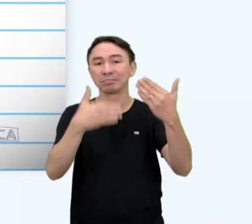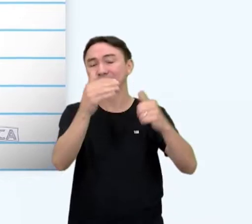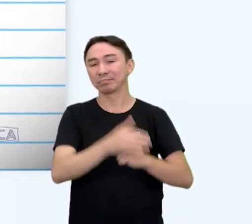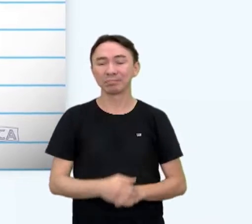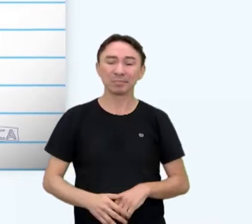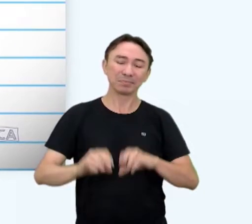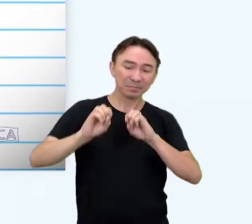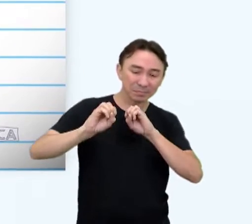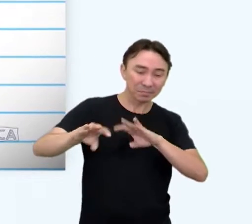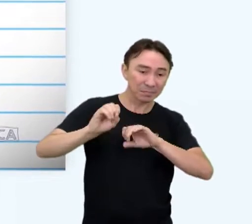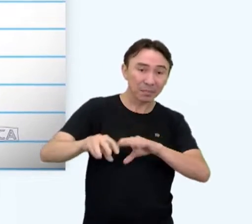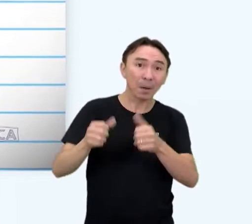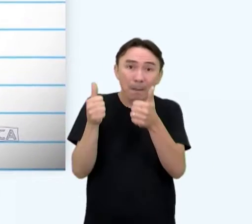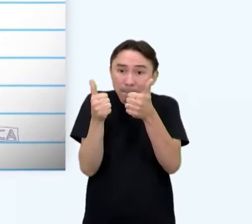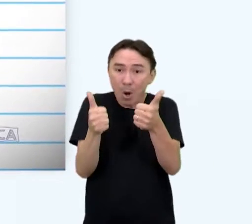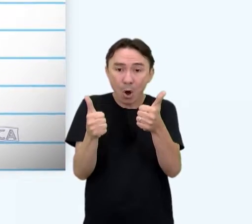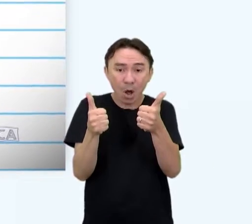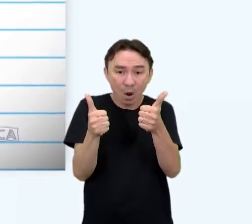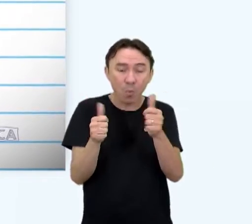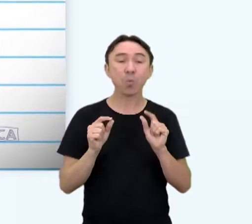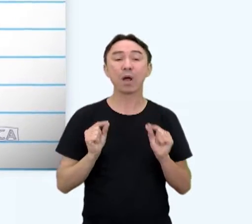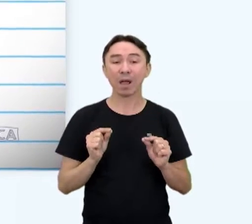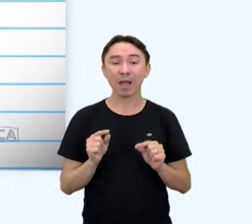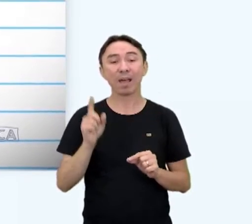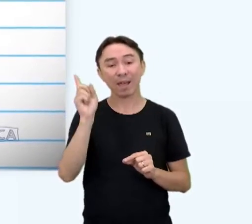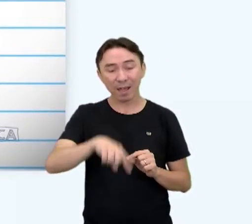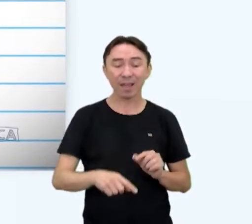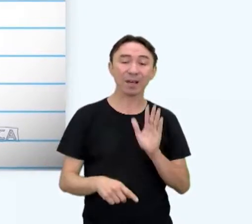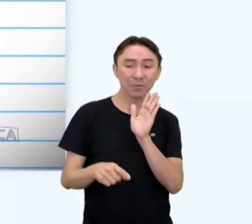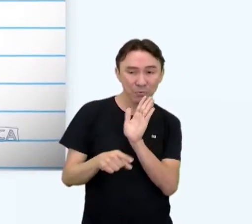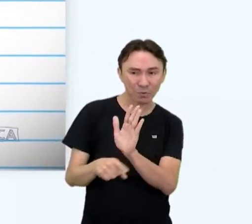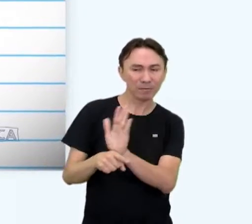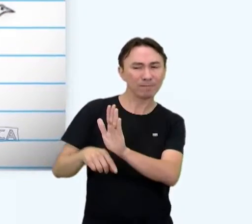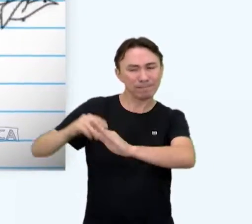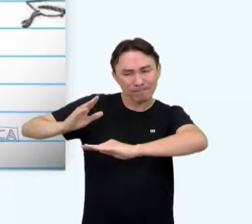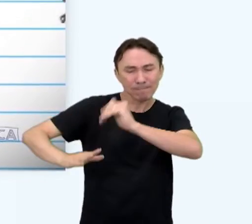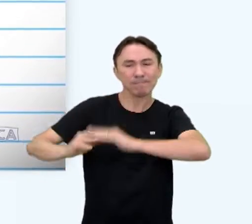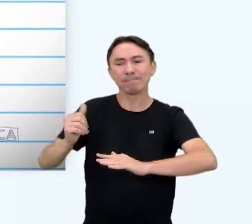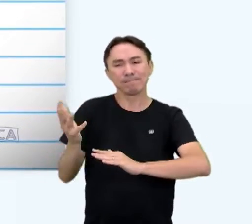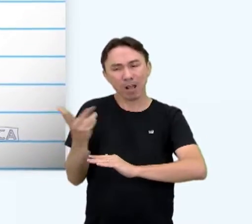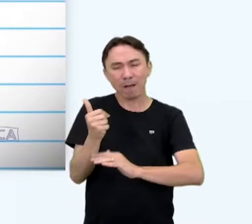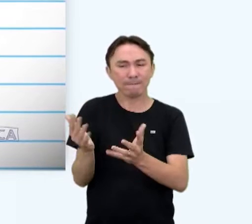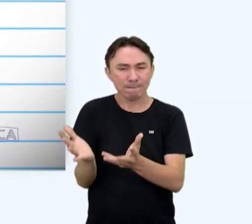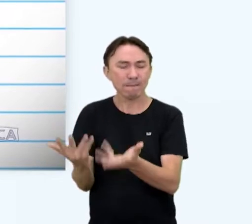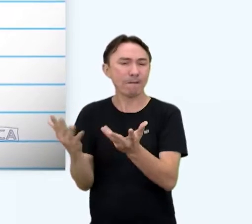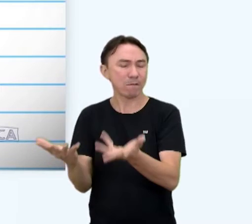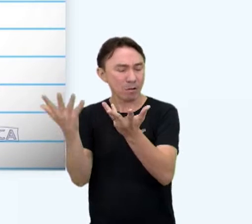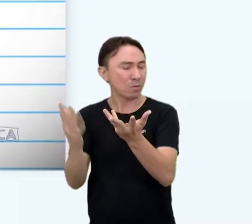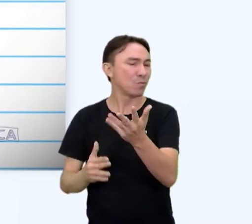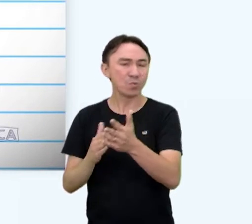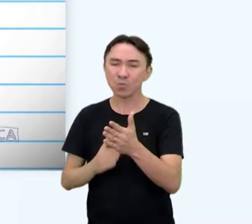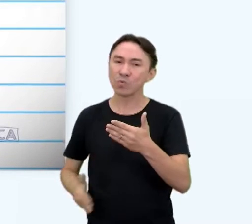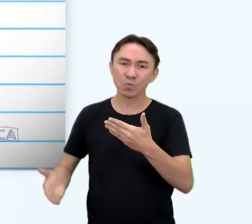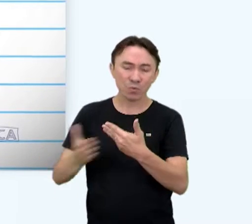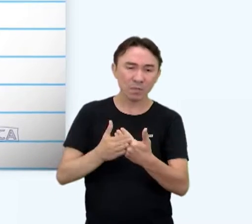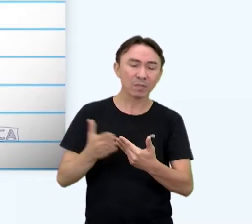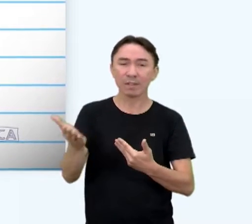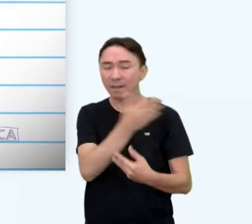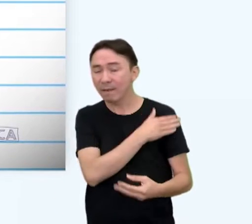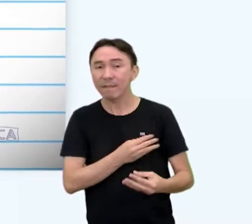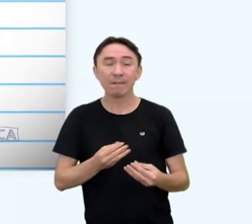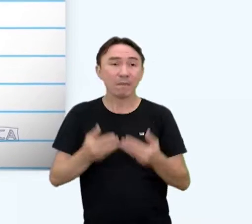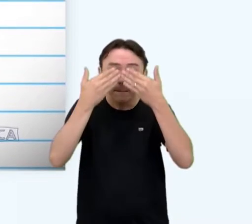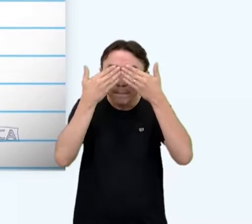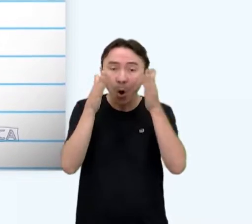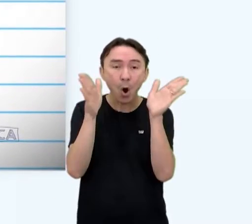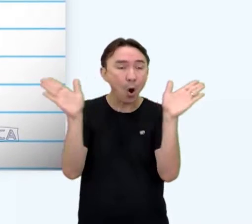é aquela que desperta e potencializa as habilidades do ser humano como um todo. Ela descurtina um mundo de possibilidades, o